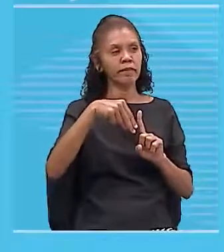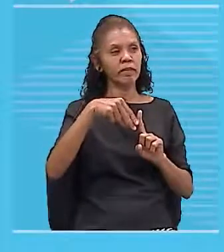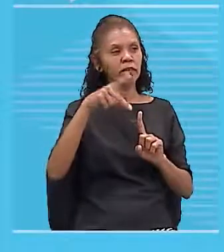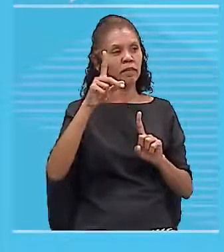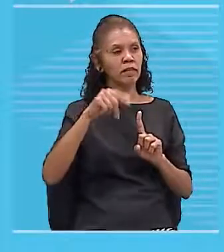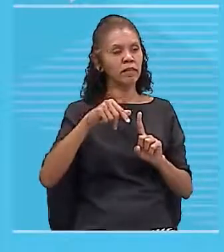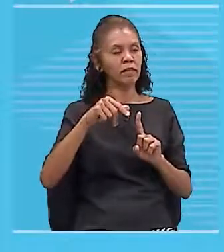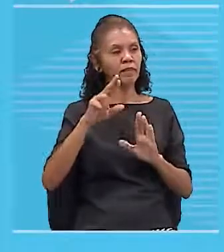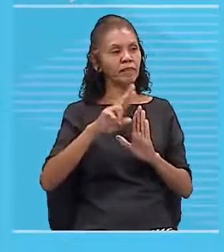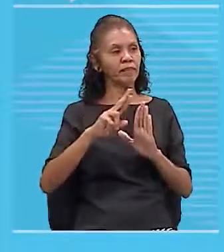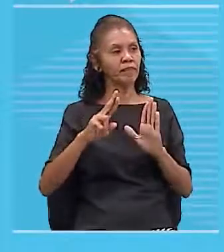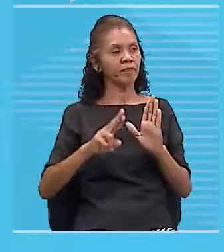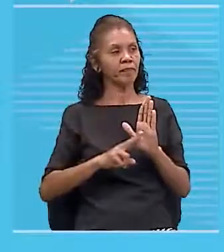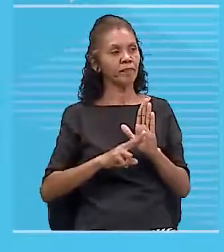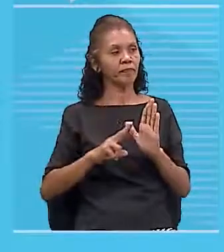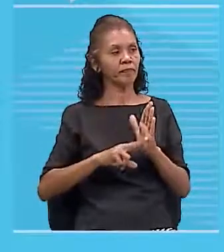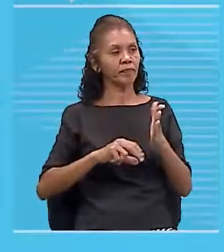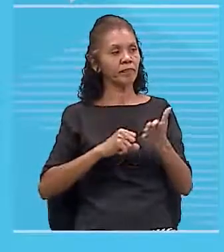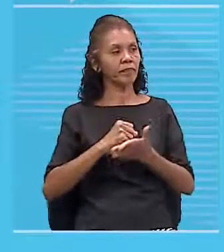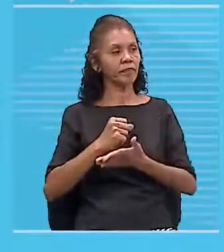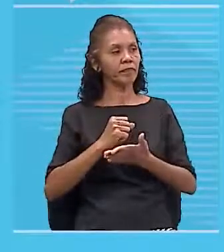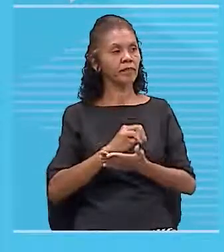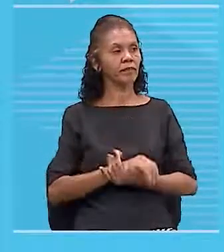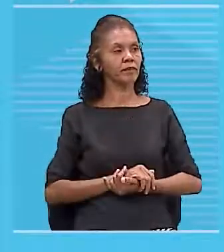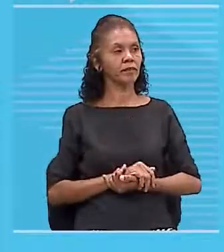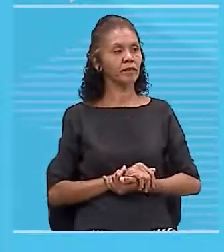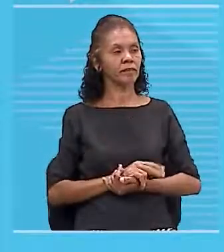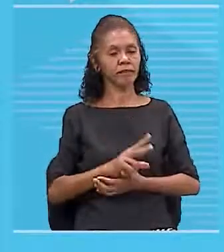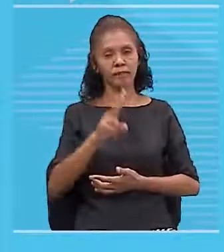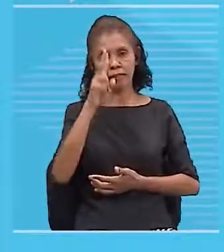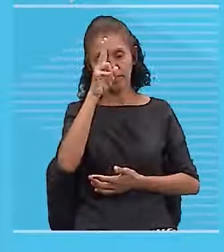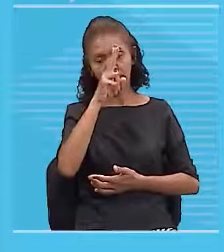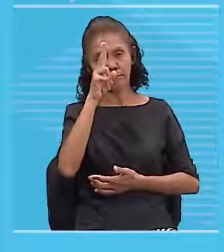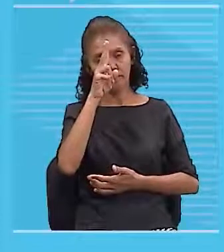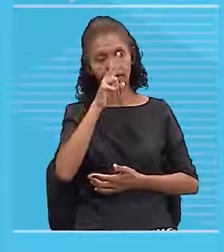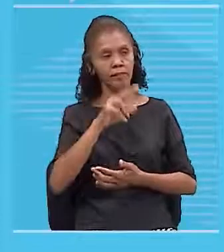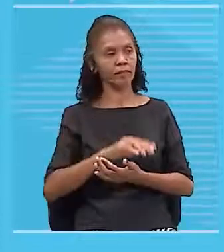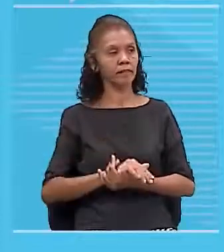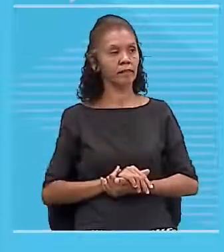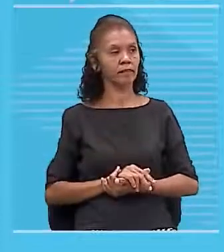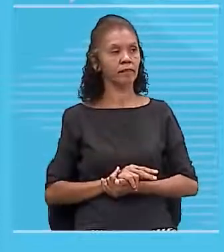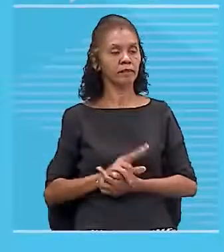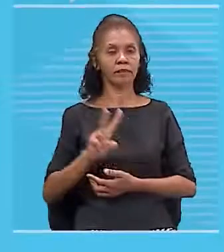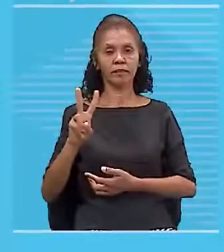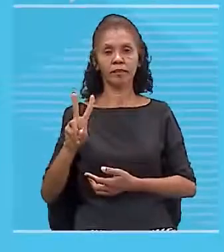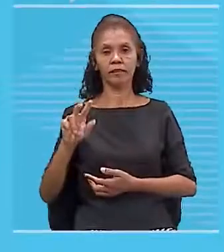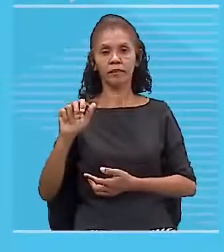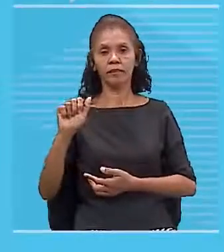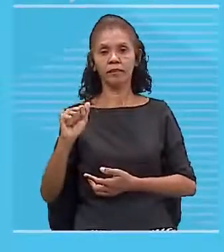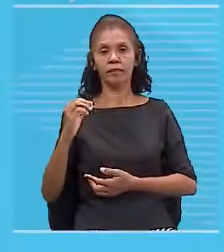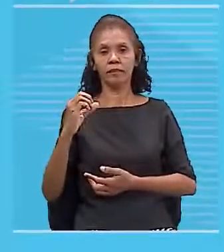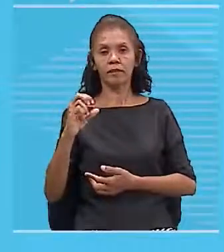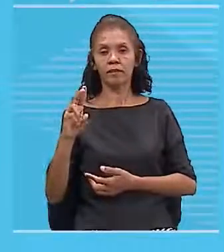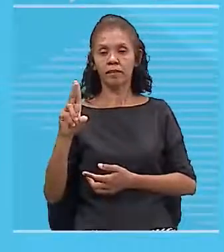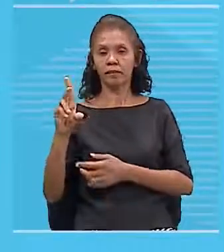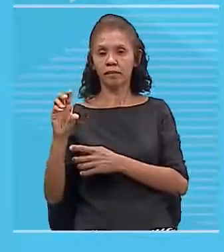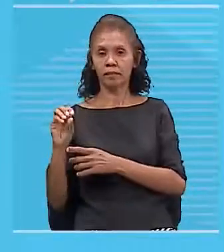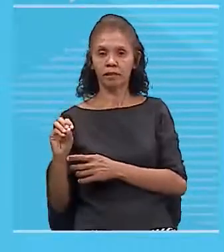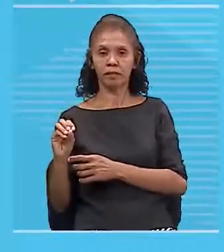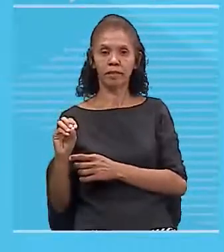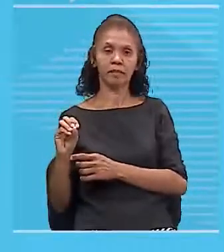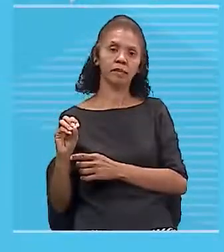E eu vou precisar também lembrar que no vácuo, que é o meio mais